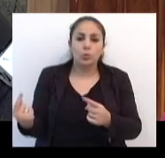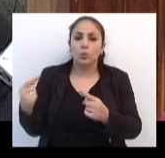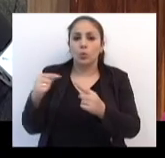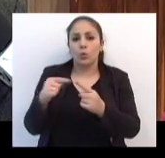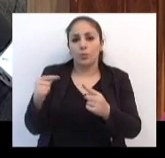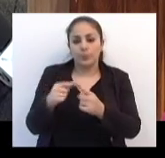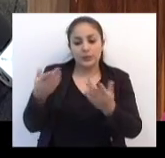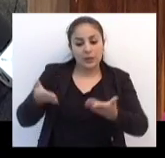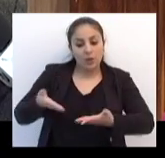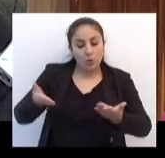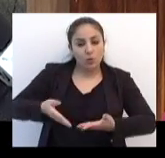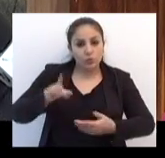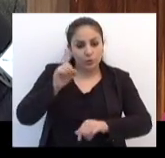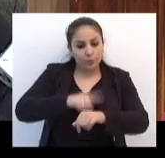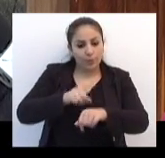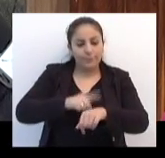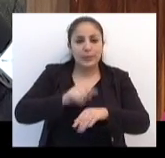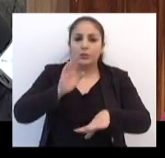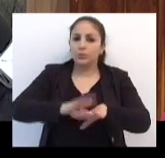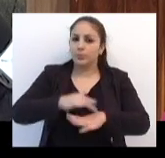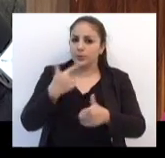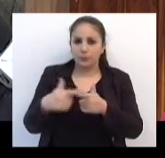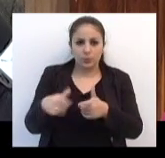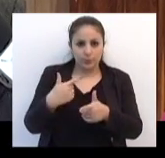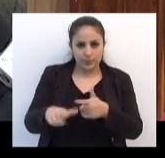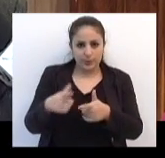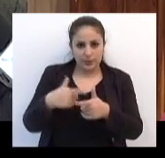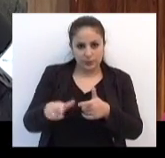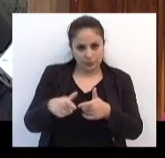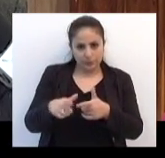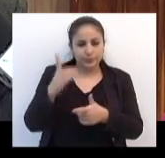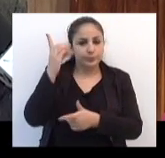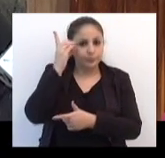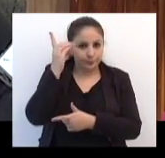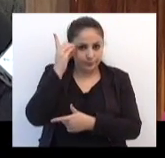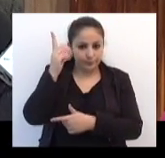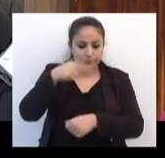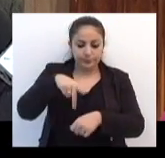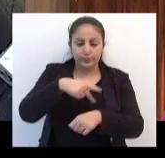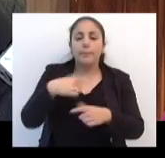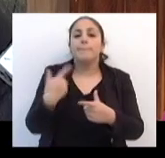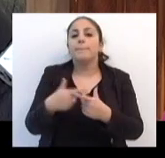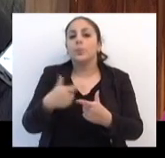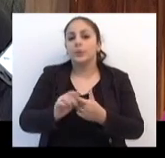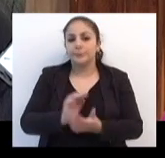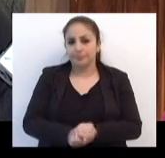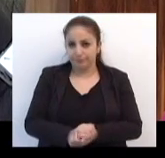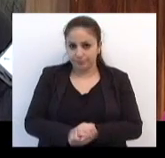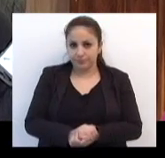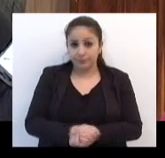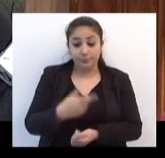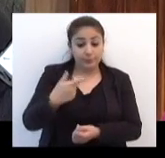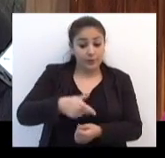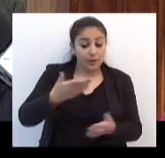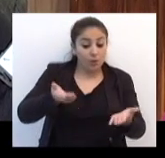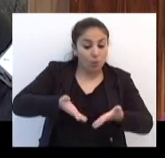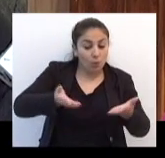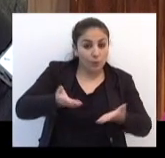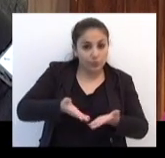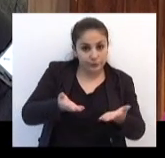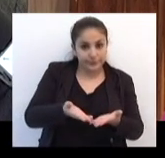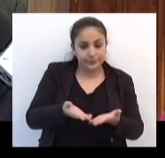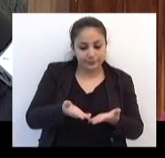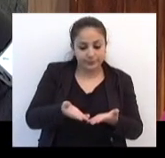hoje o momento, é o momento mais delicado do governo Dilma no país. Por quê? Pelo fato que hoje